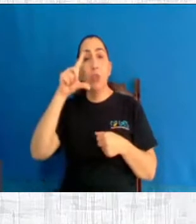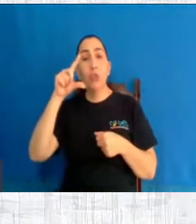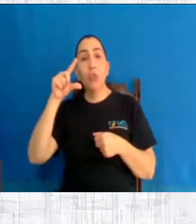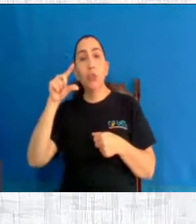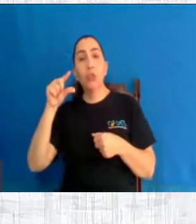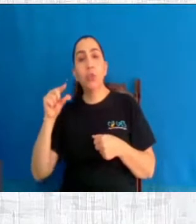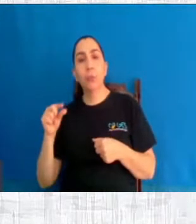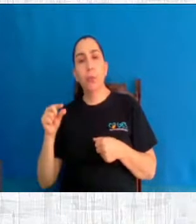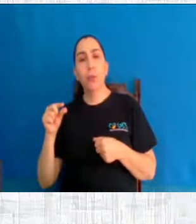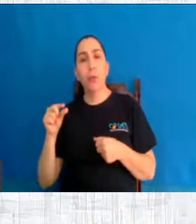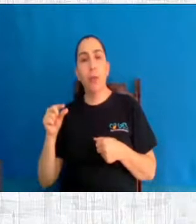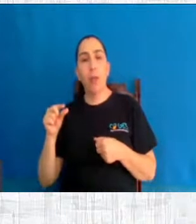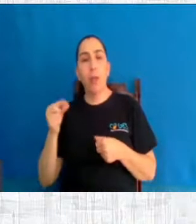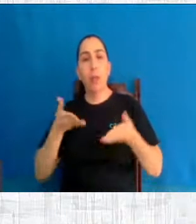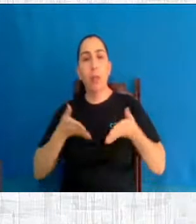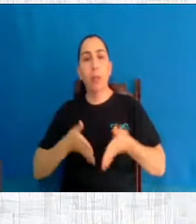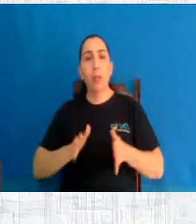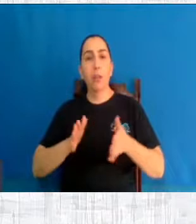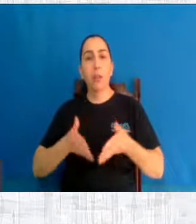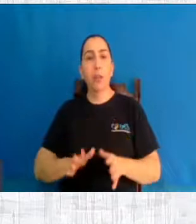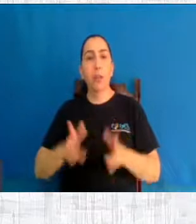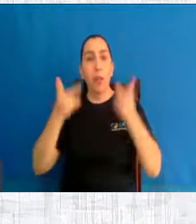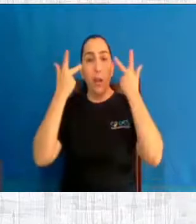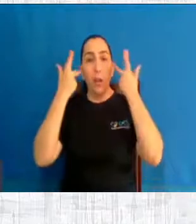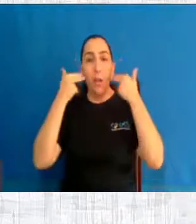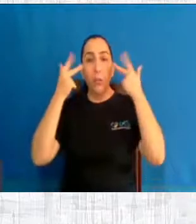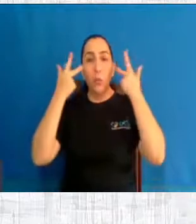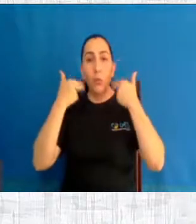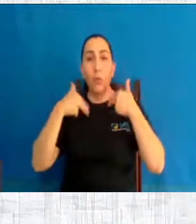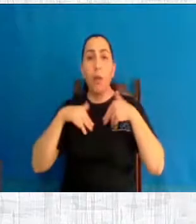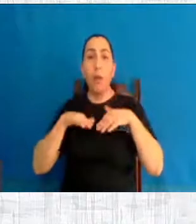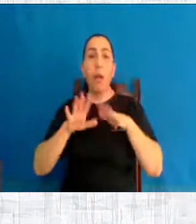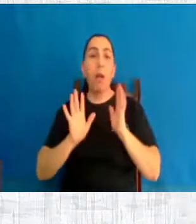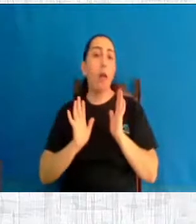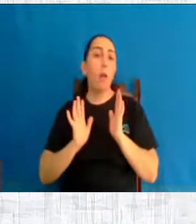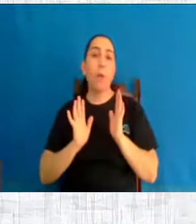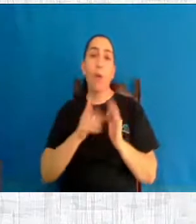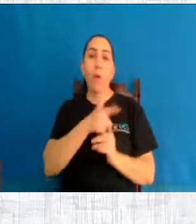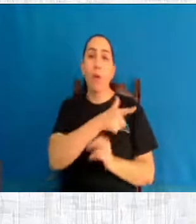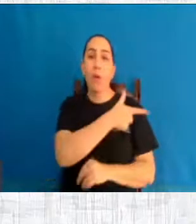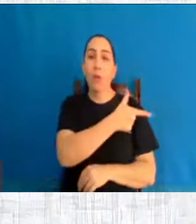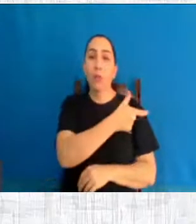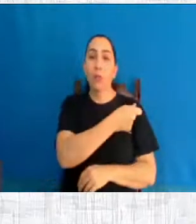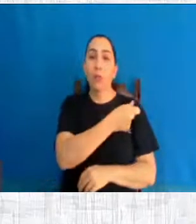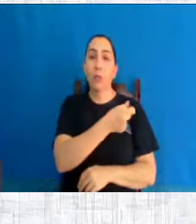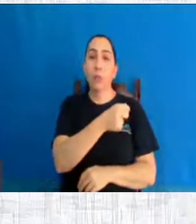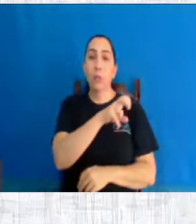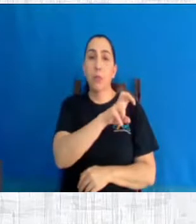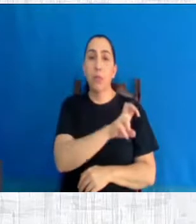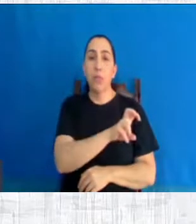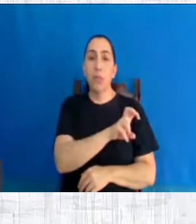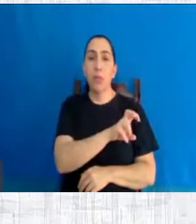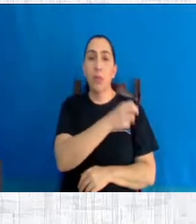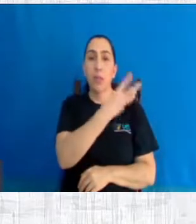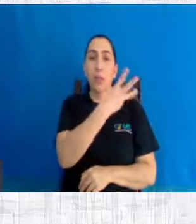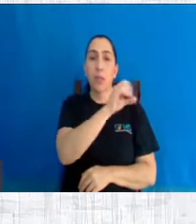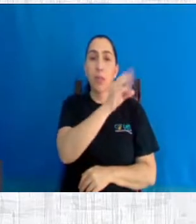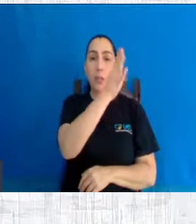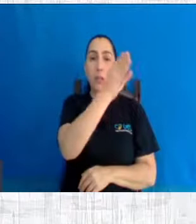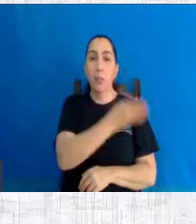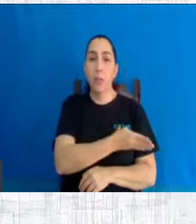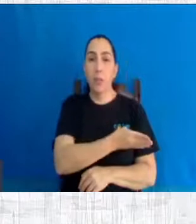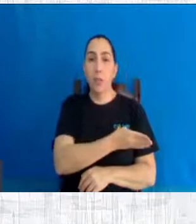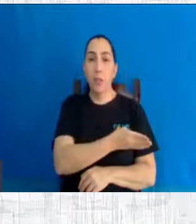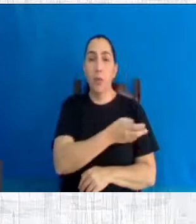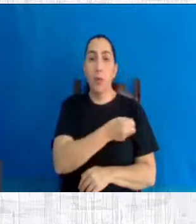acontecendo com a taxa na totalidade? Despencando, naturalmente. Por volta de 2005, cerca de 30% da população